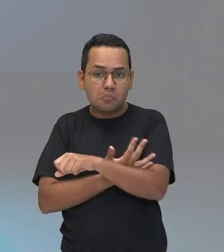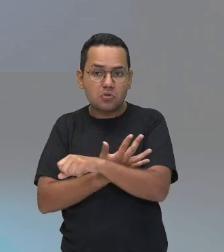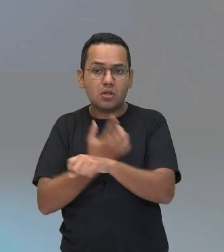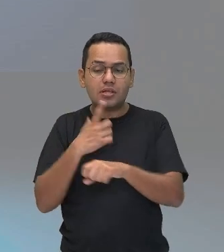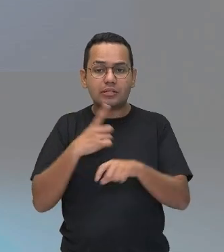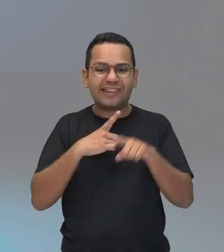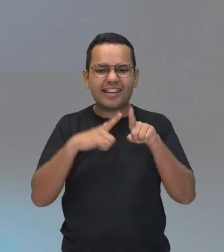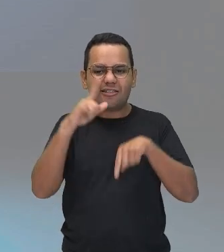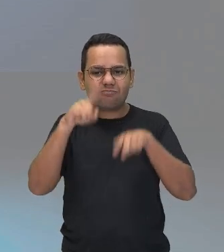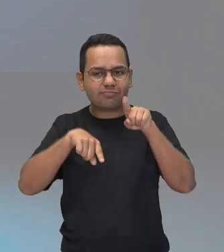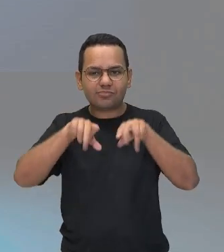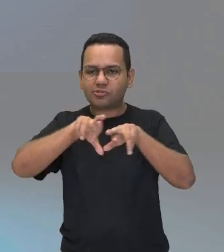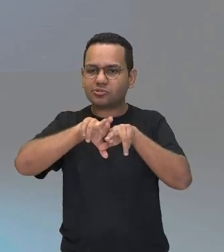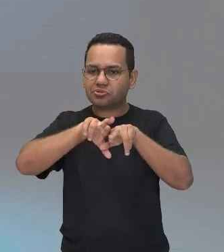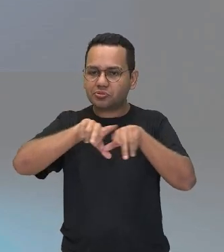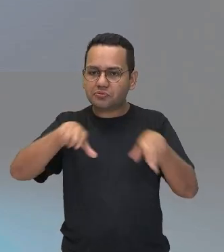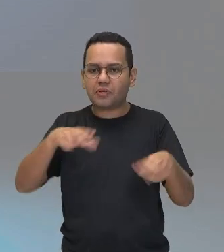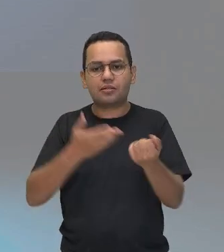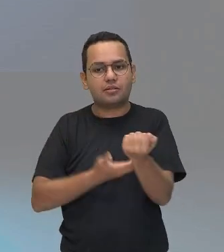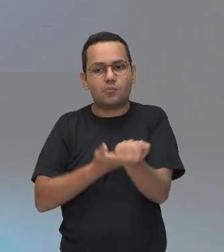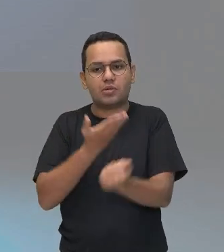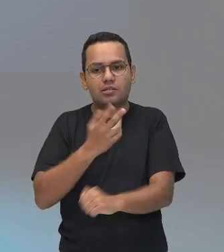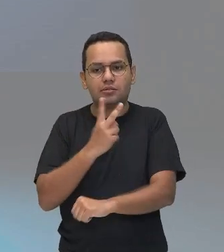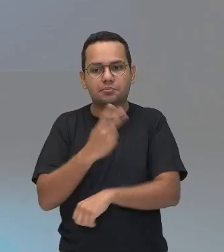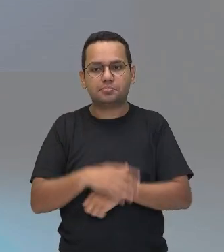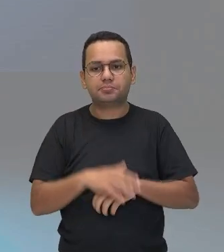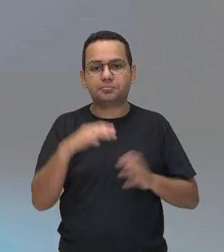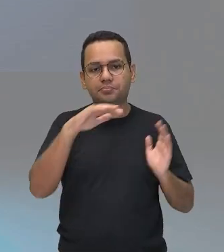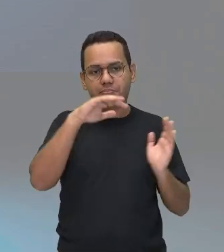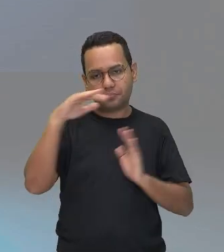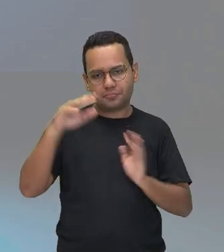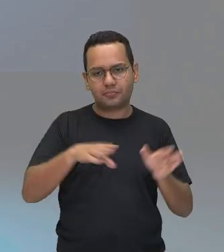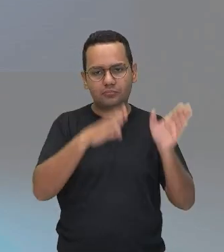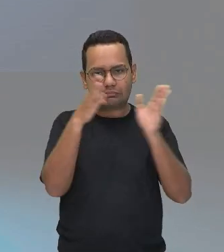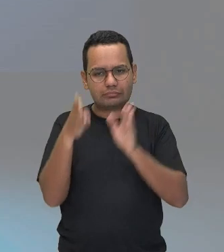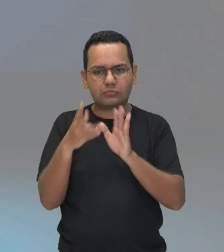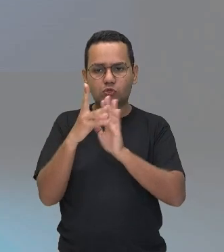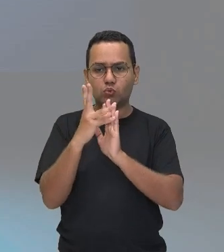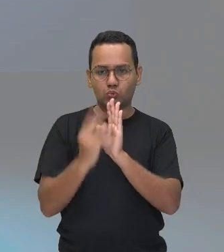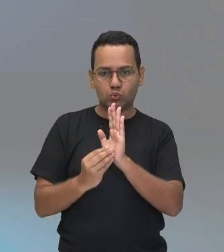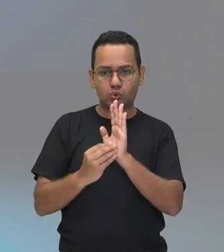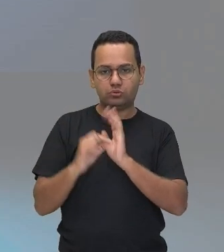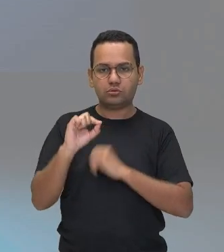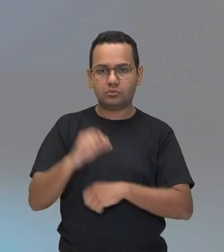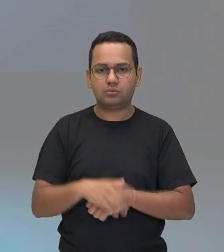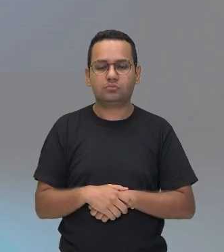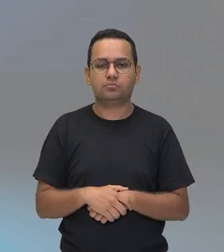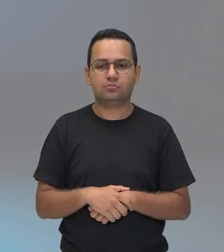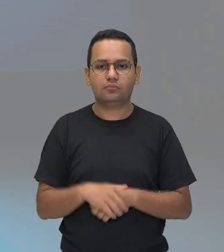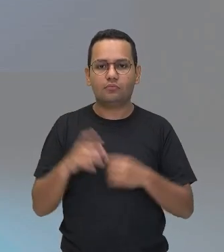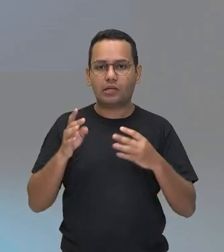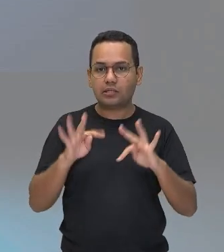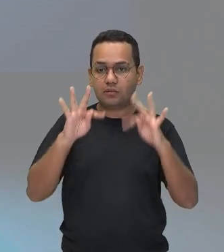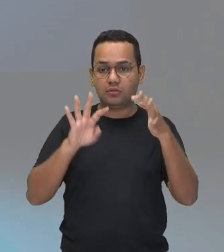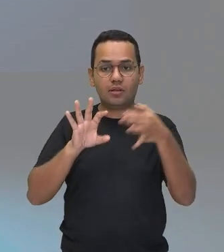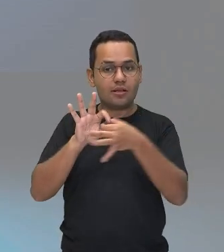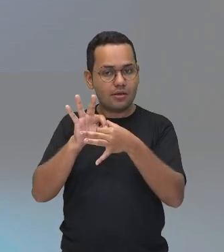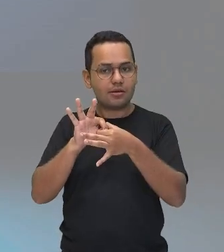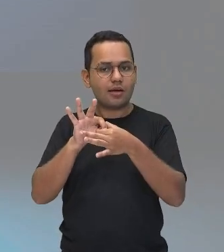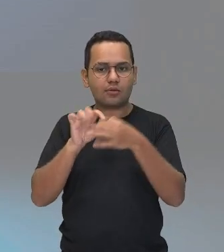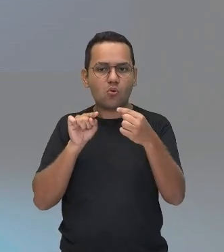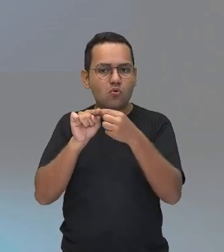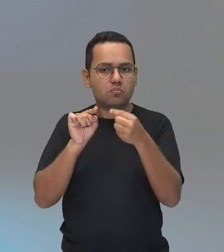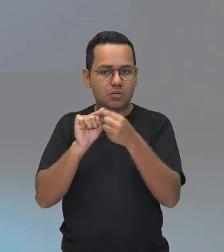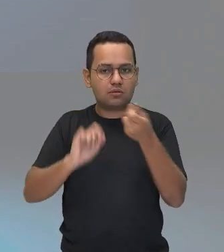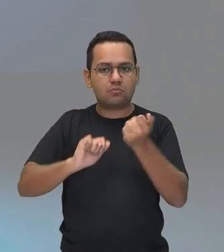falar aí rapidinho, de tecnologia no esporte, os impactos, exemplos de principais tendências, como nós vimos na nossa aula.